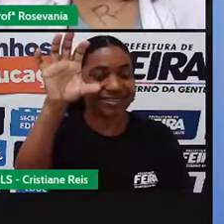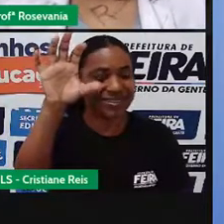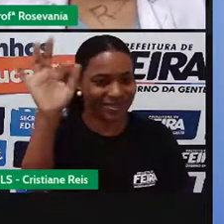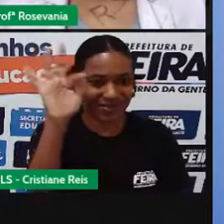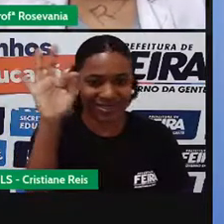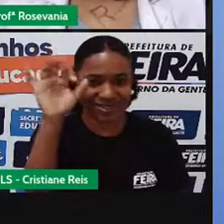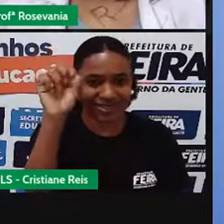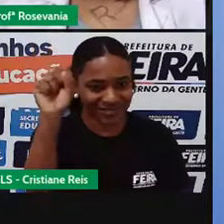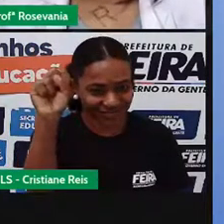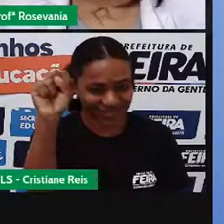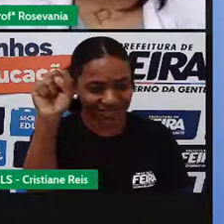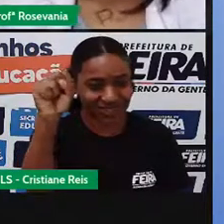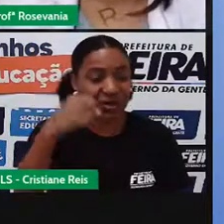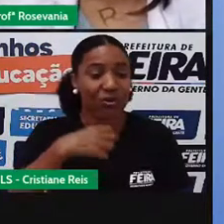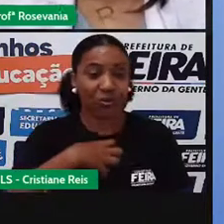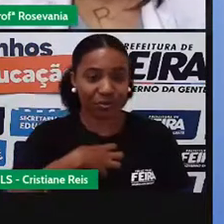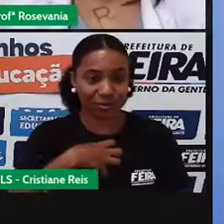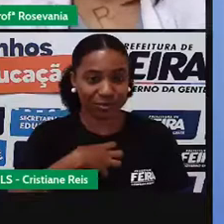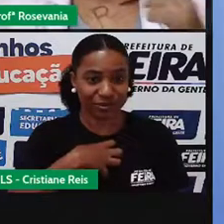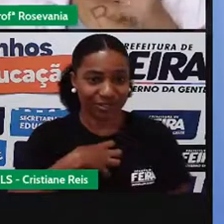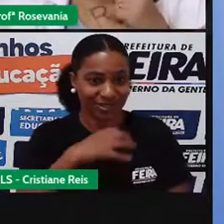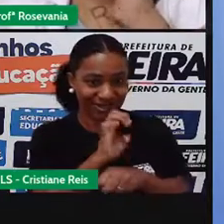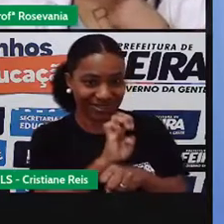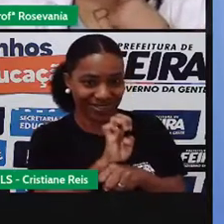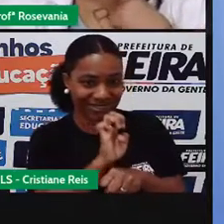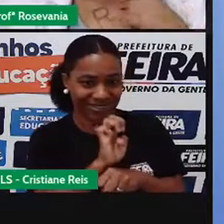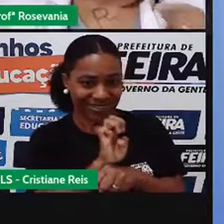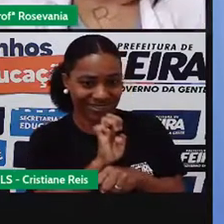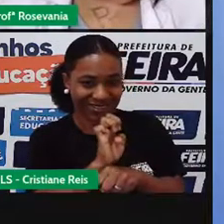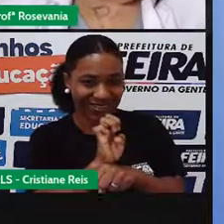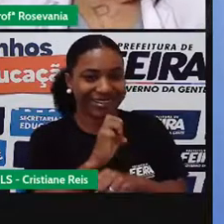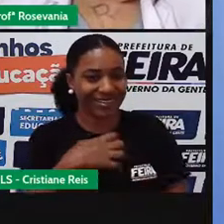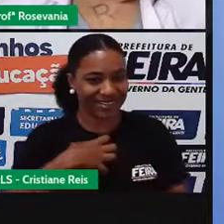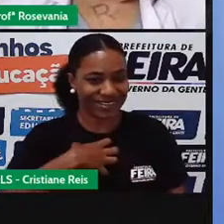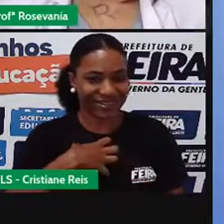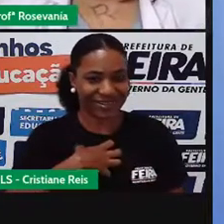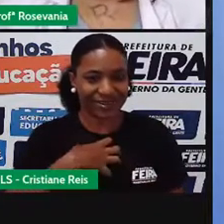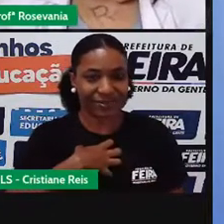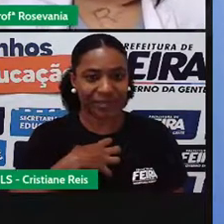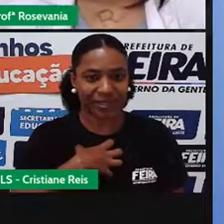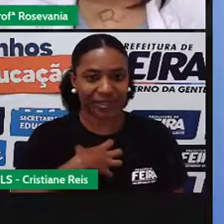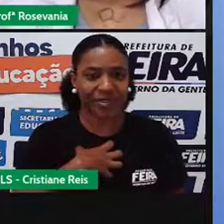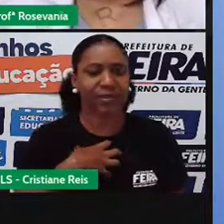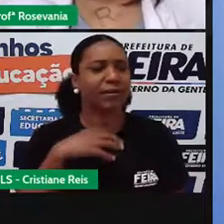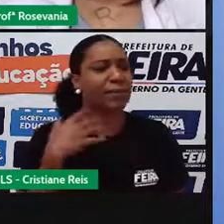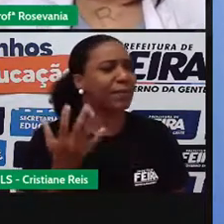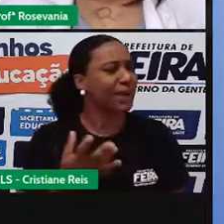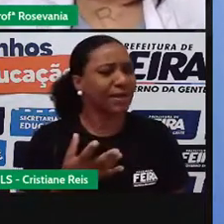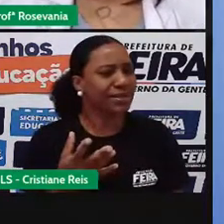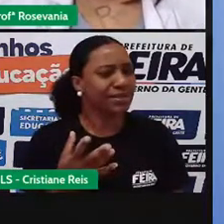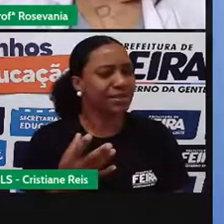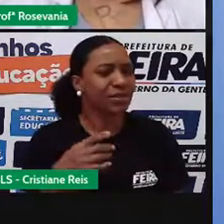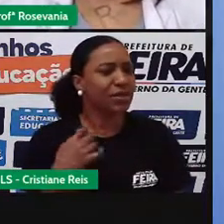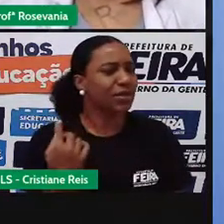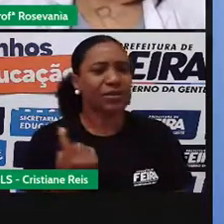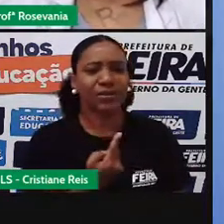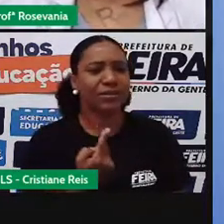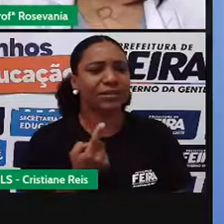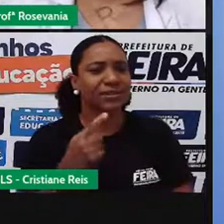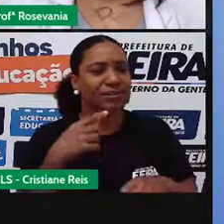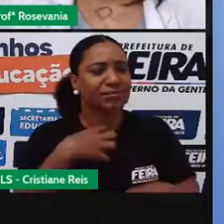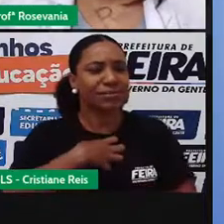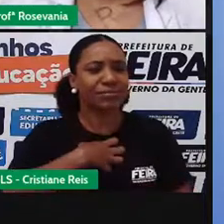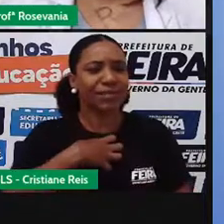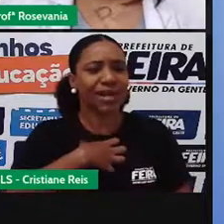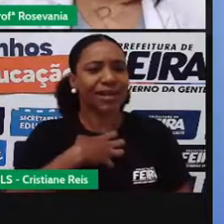no estado da Bahia, como todos vocês já sabem, que vocês são meninos espertos. Mas, e que canto, né, do estado da Bahia? Olha aqui,